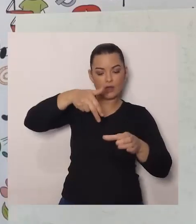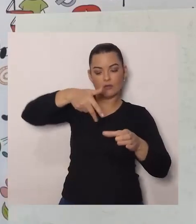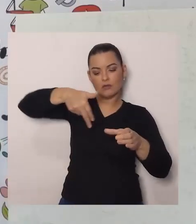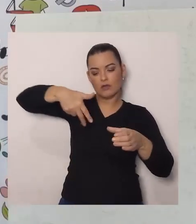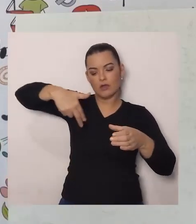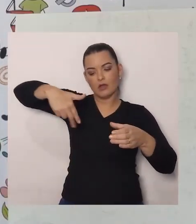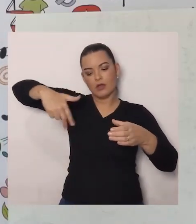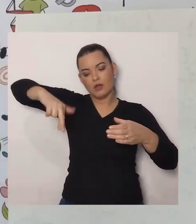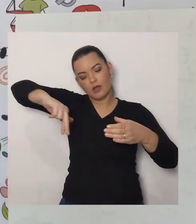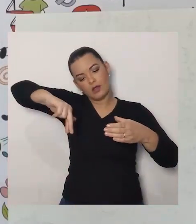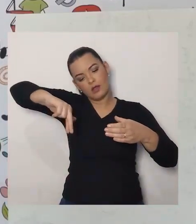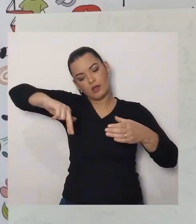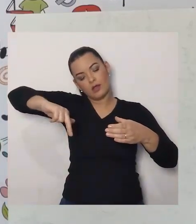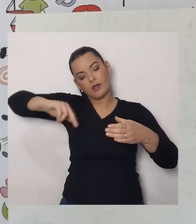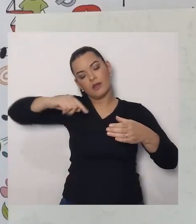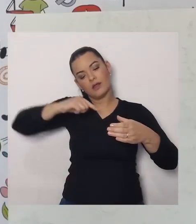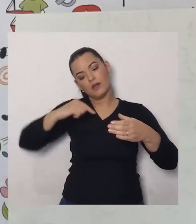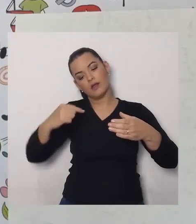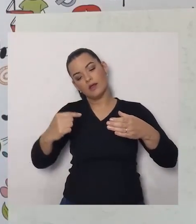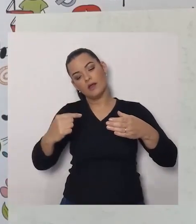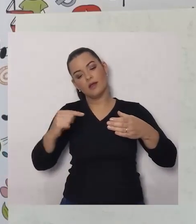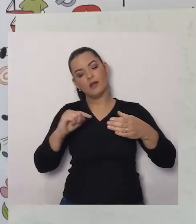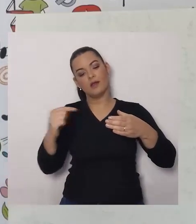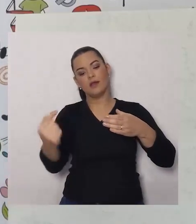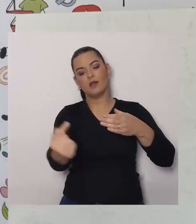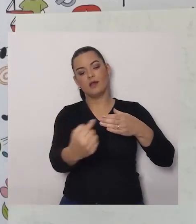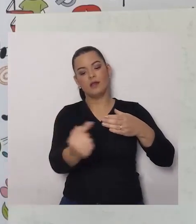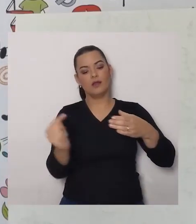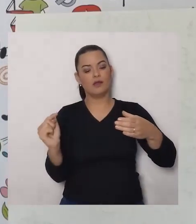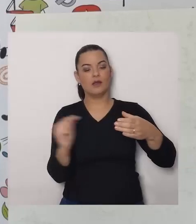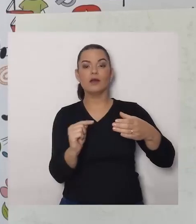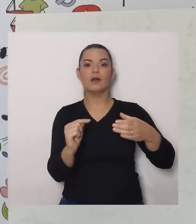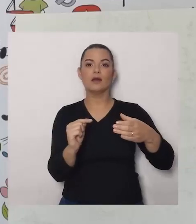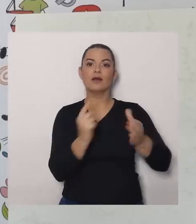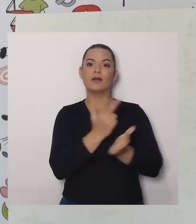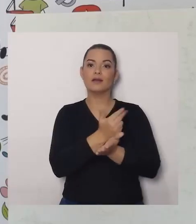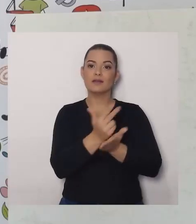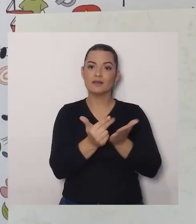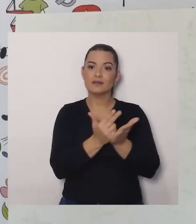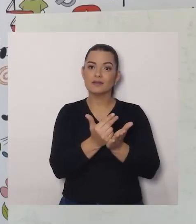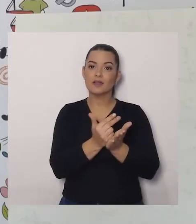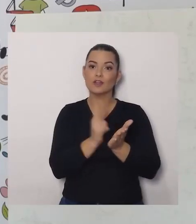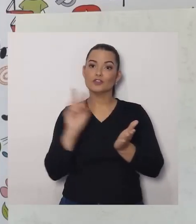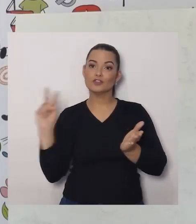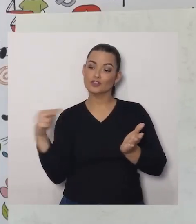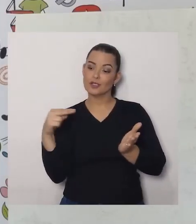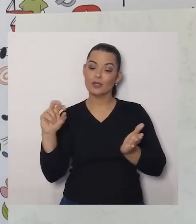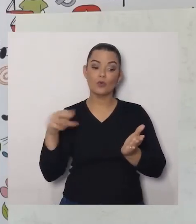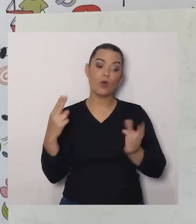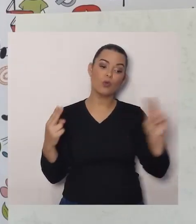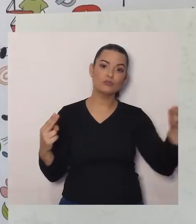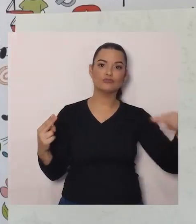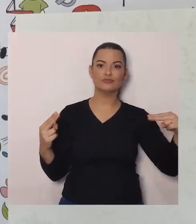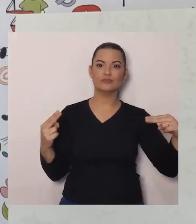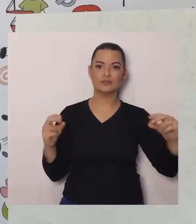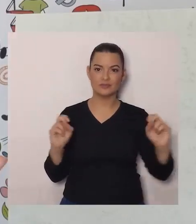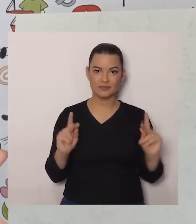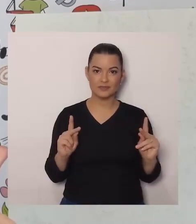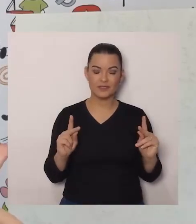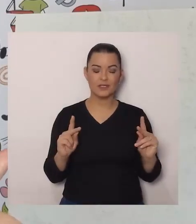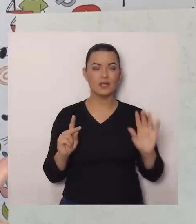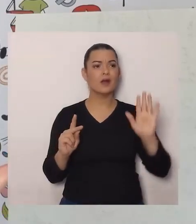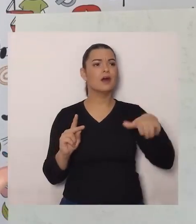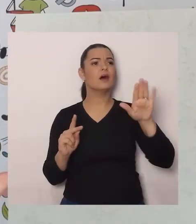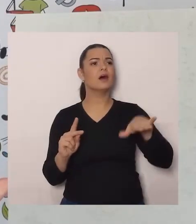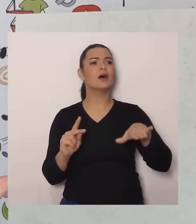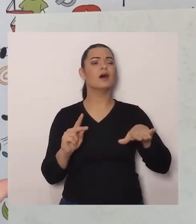desenhar, Fazer esse registro também, Observando ele aí, Lateralmente, Tá bom? Pronto, Posso fazer